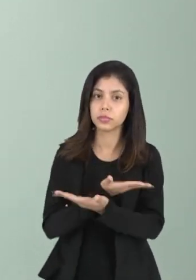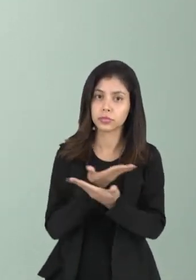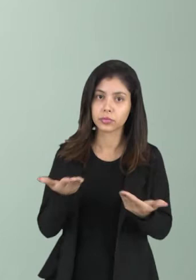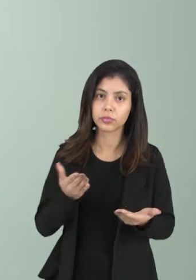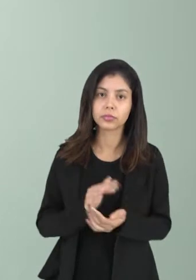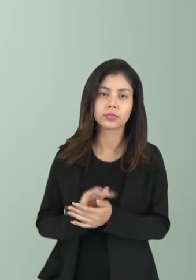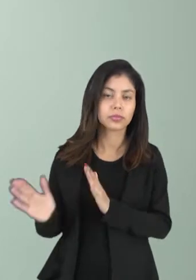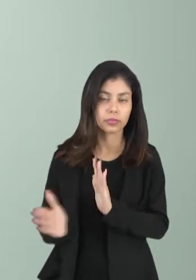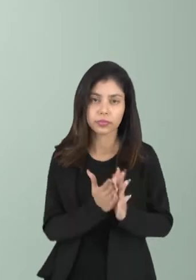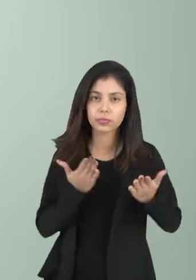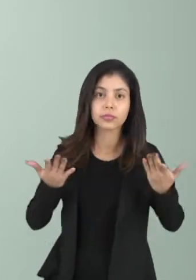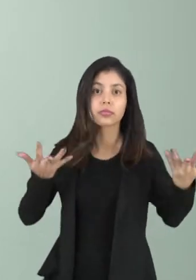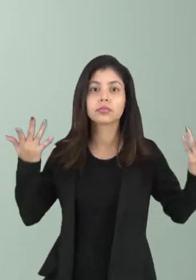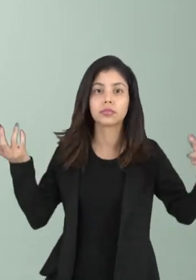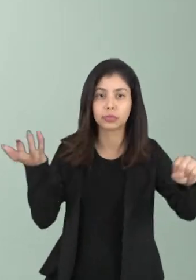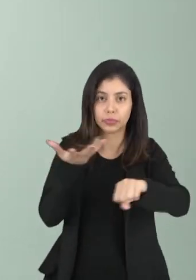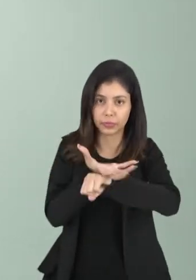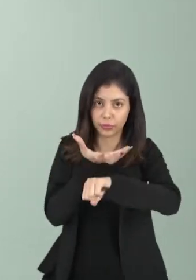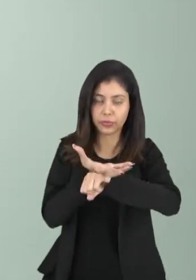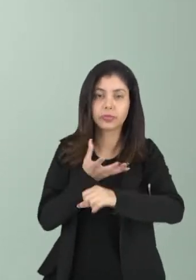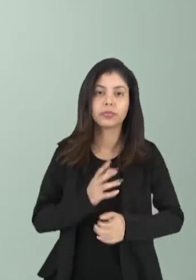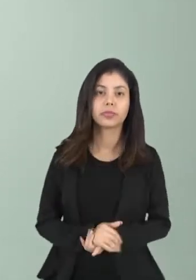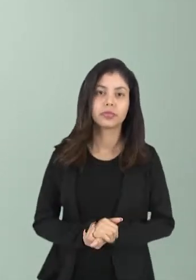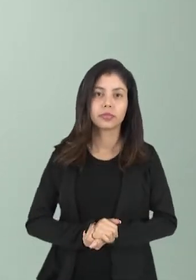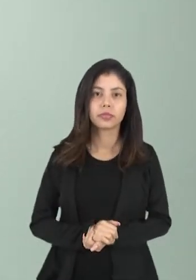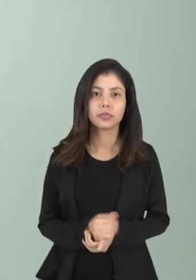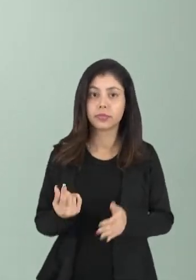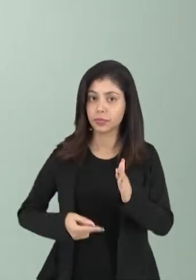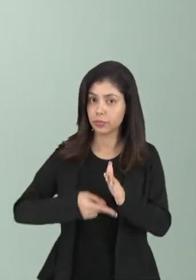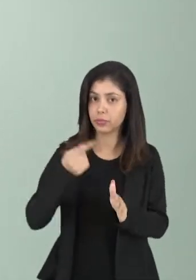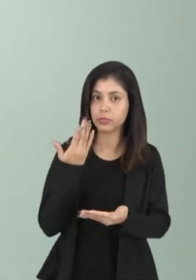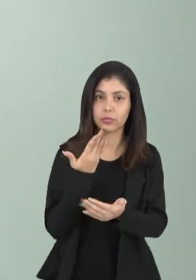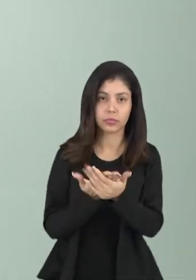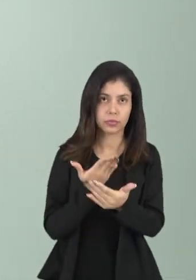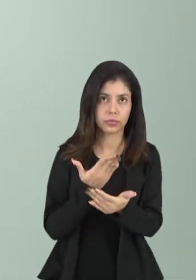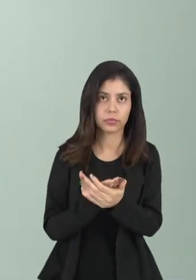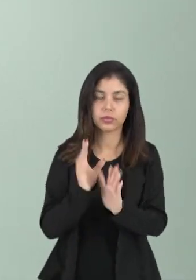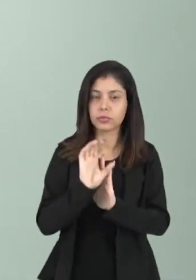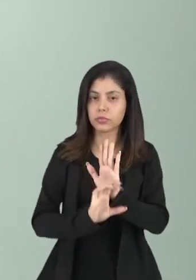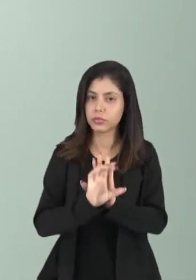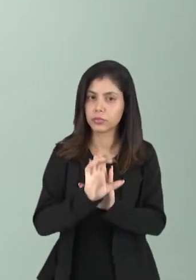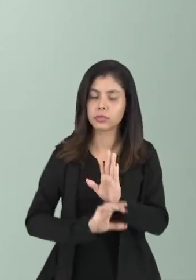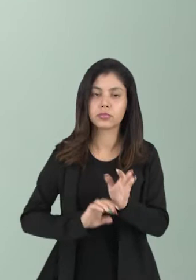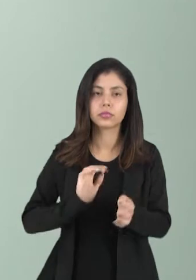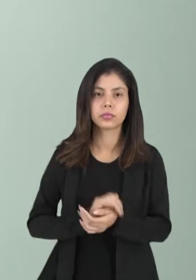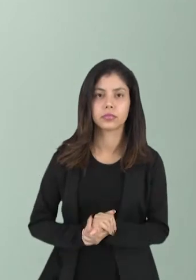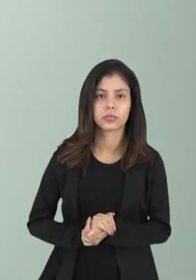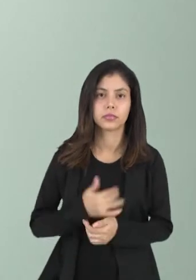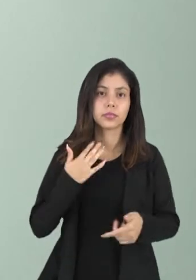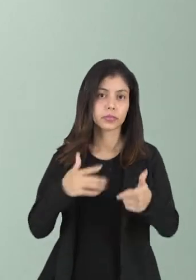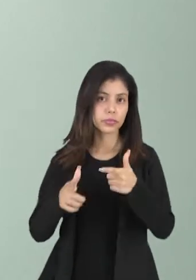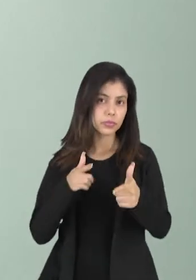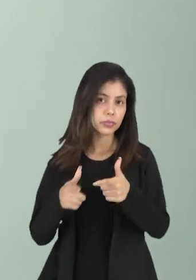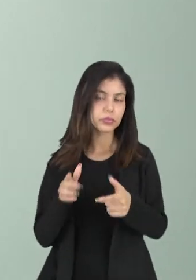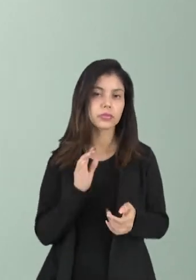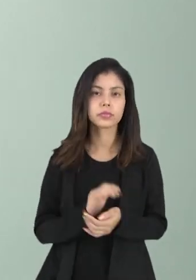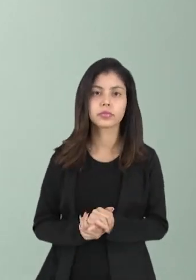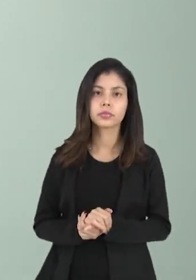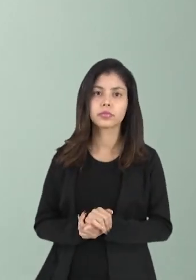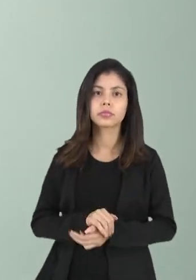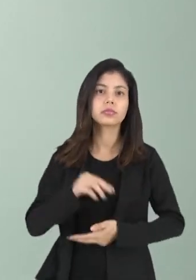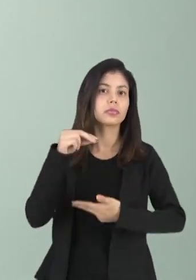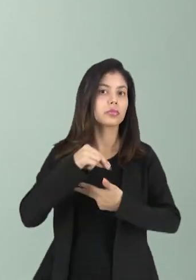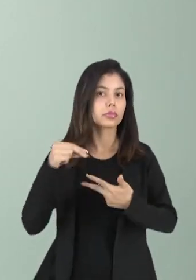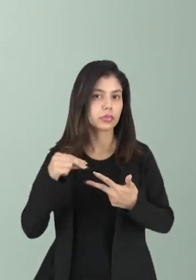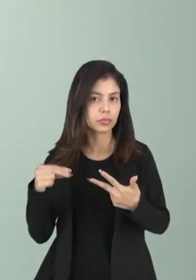com essa maravilhosa disciplina, é a primeira aula de conteúdos que estão sendo trabalhados para o Enem,